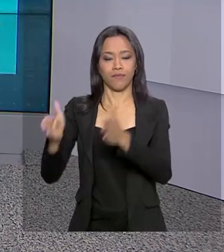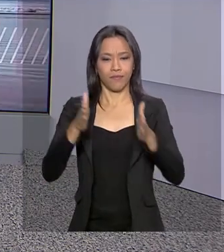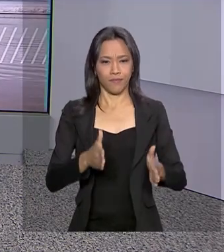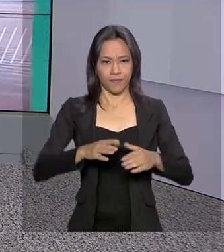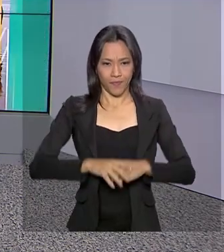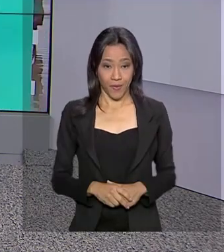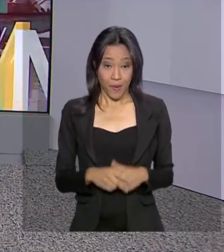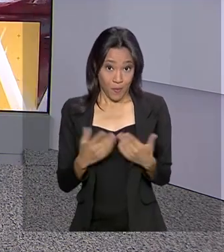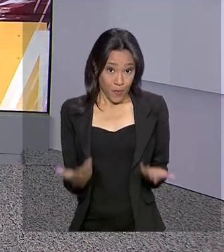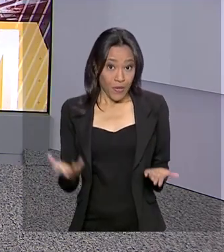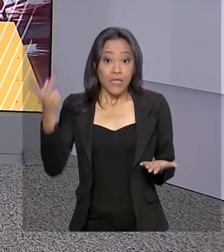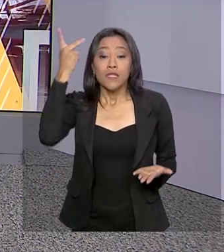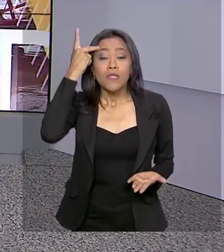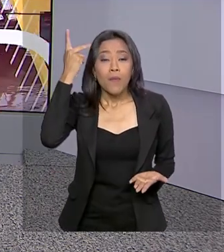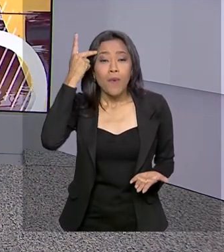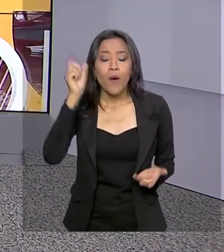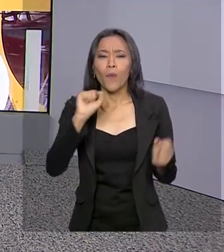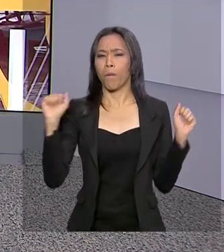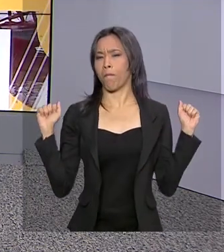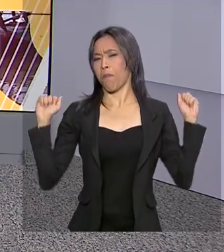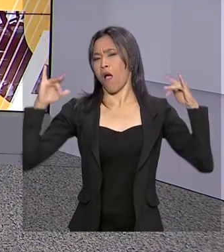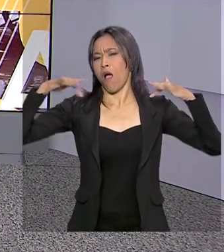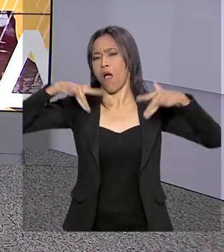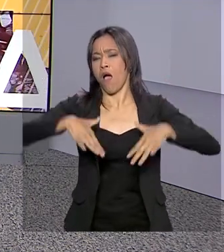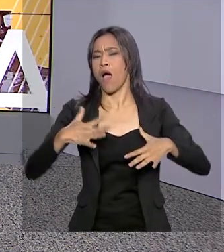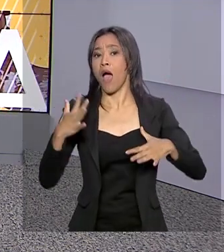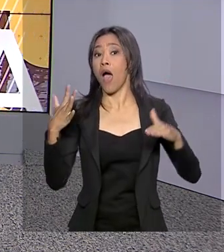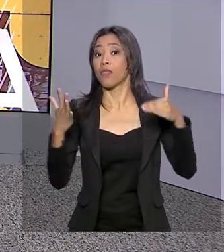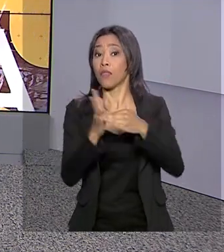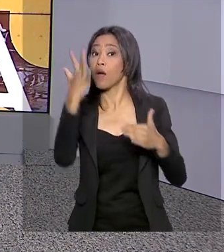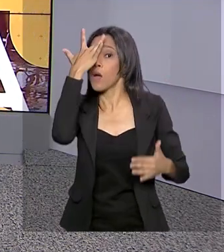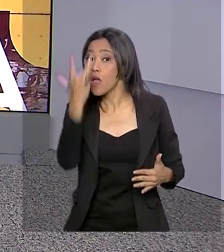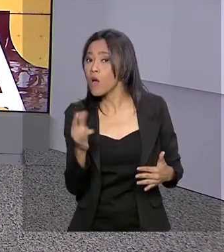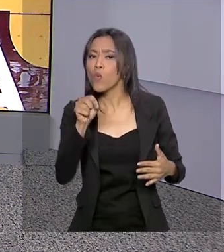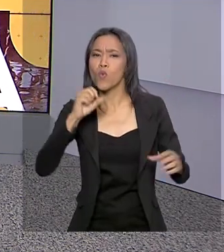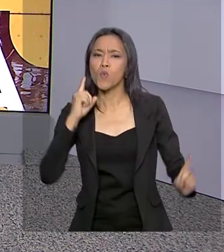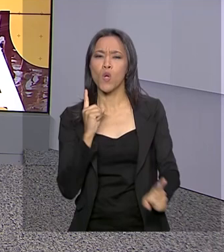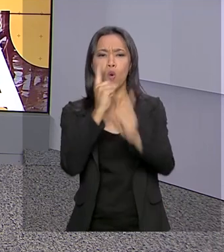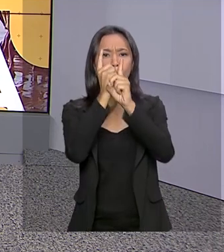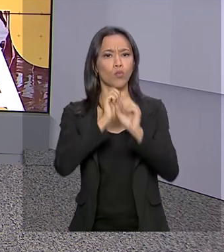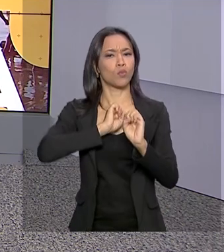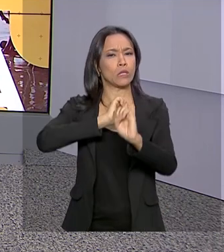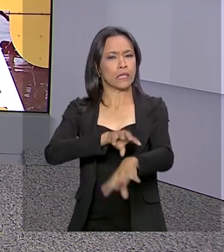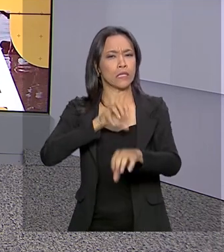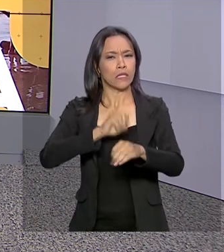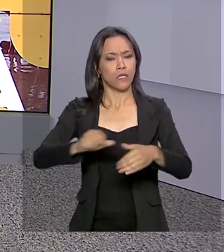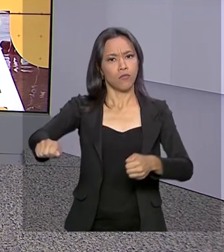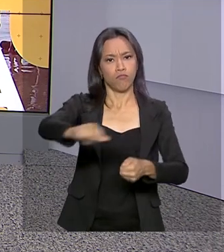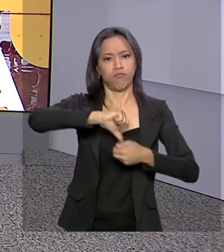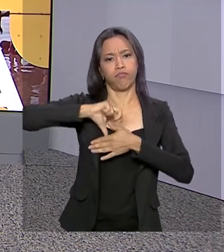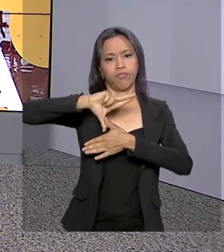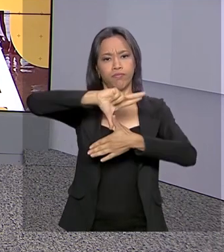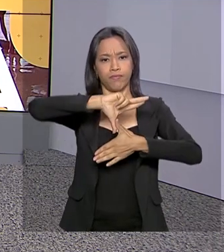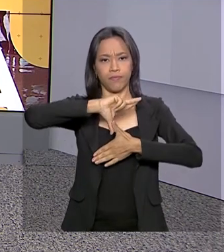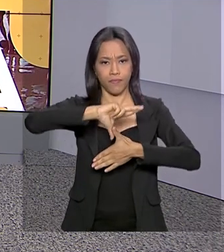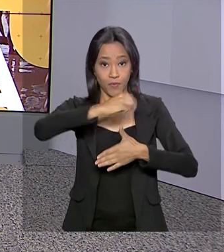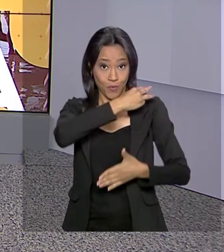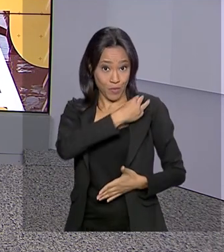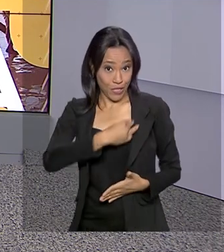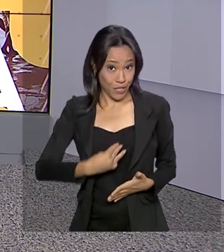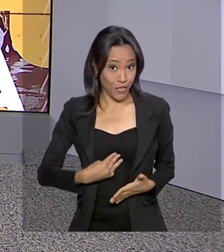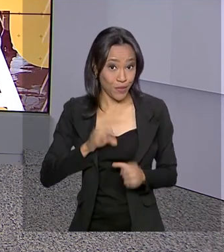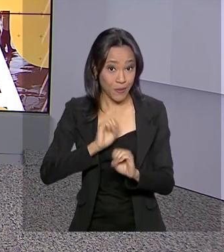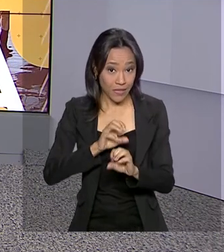Bom, São Paulo cedia até amanhã o maior evento de educação da América Latina. O ministro Abraham